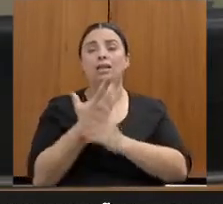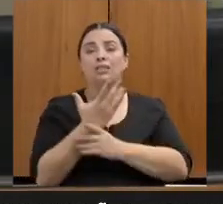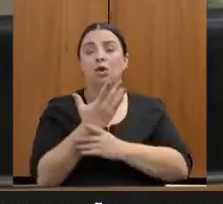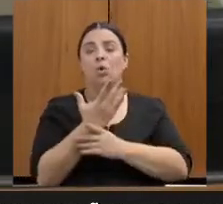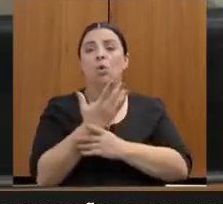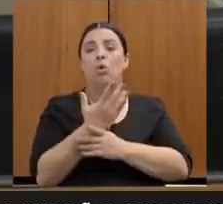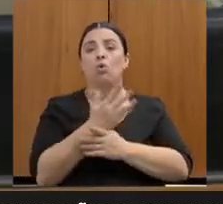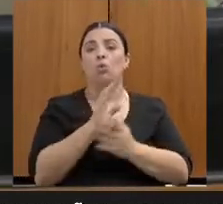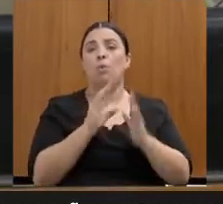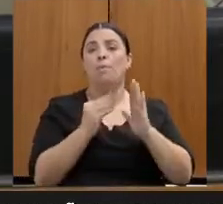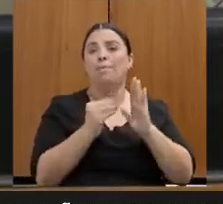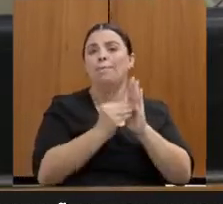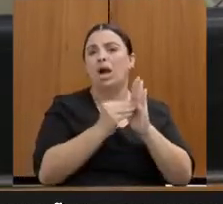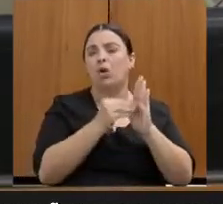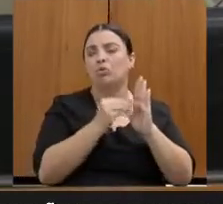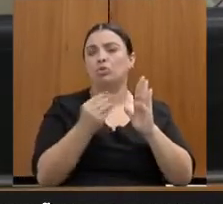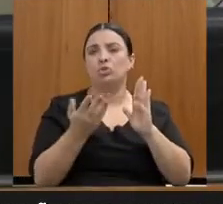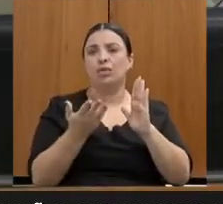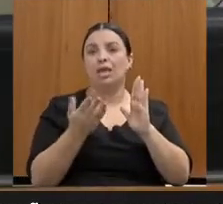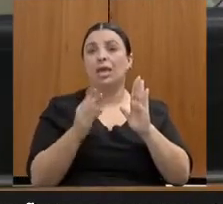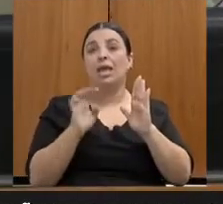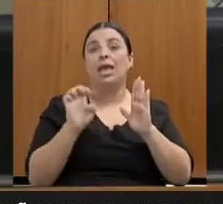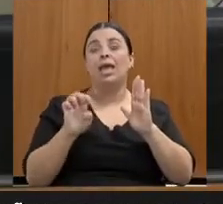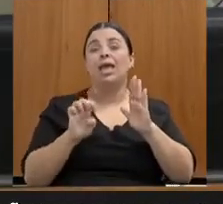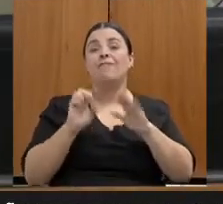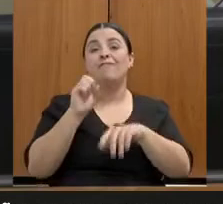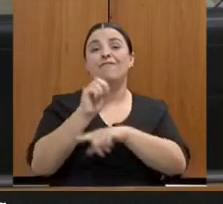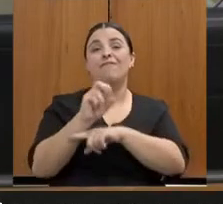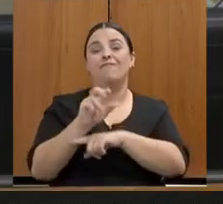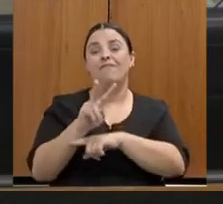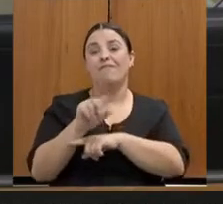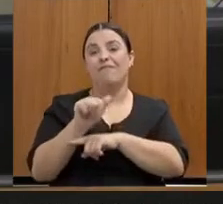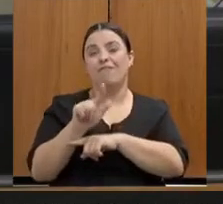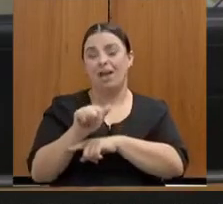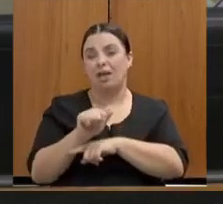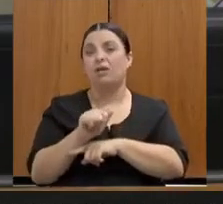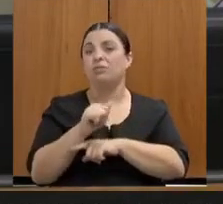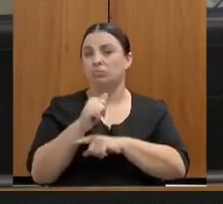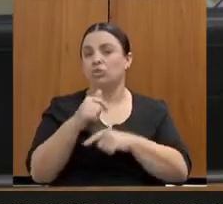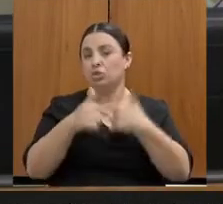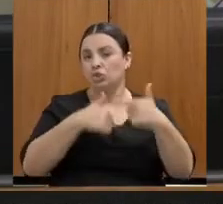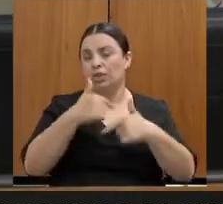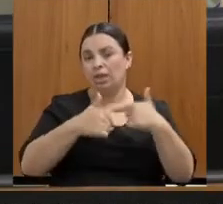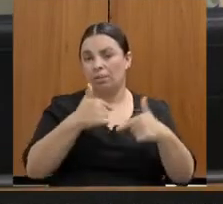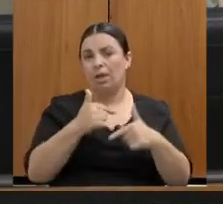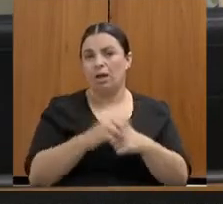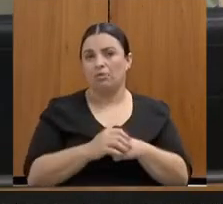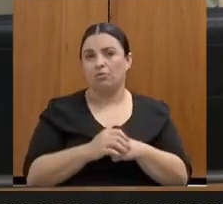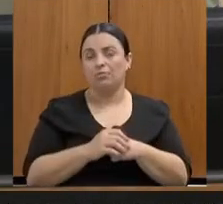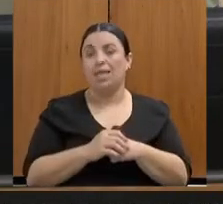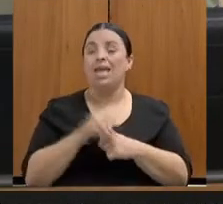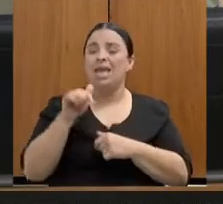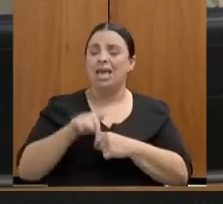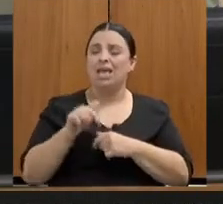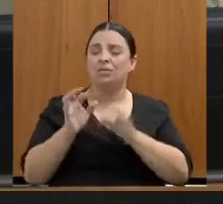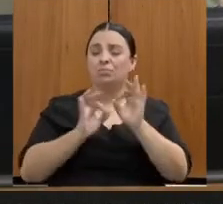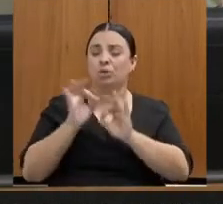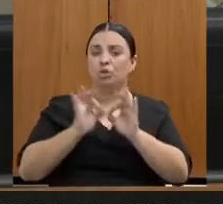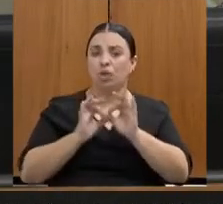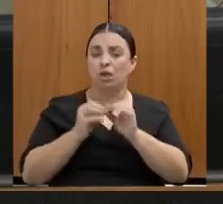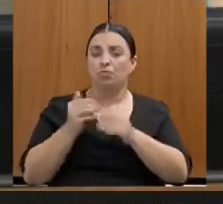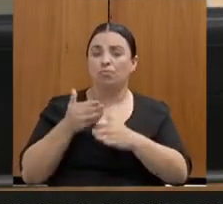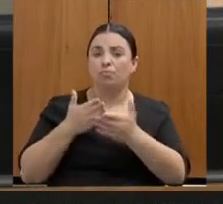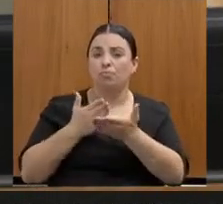apresentado por mim aqui na casa. Trabalhamos a aprovação dele. Ele foi sancionado como lei.